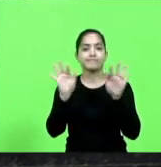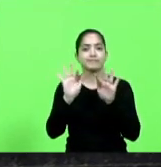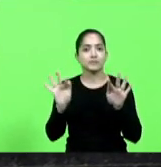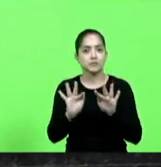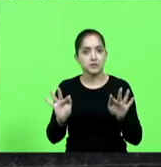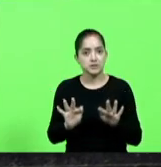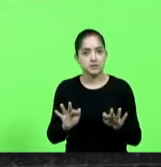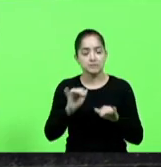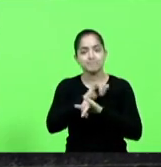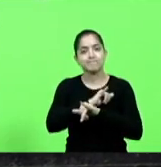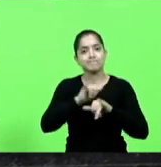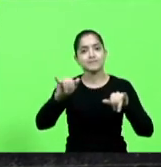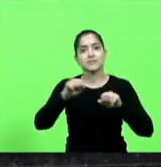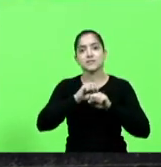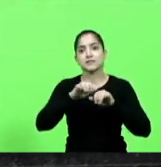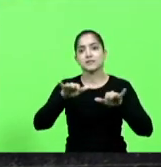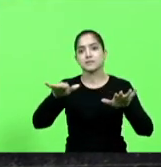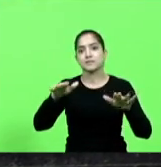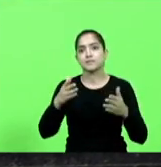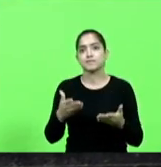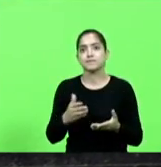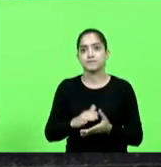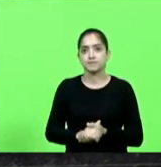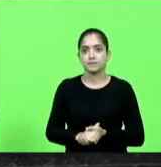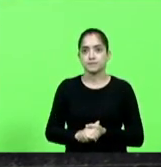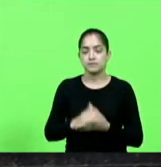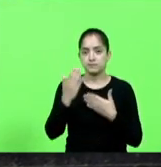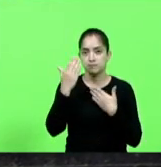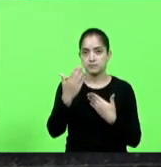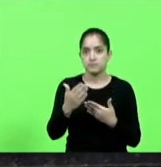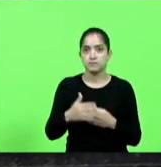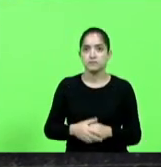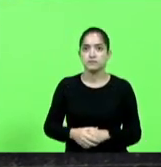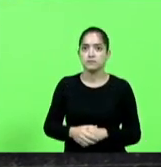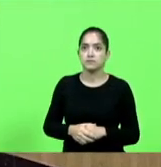repercutir essa notícia aqui na Assembleia obrigado senhor presidente